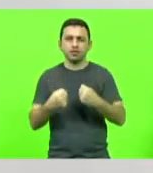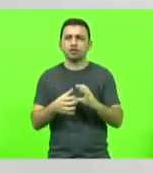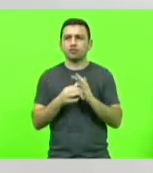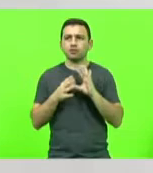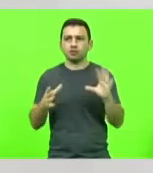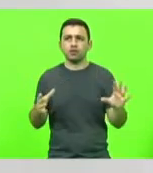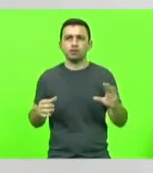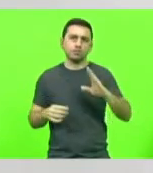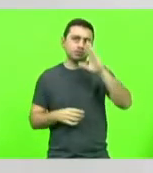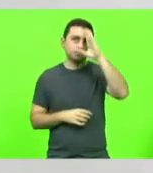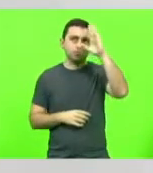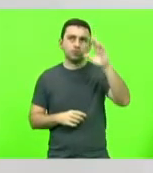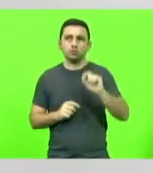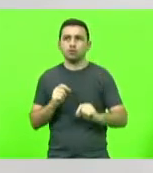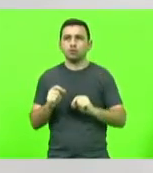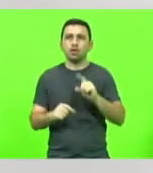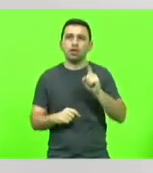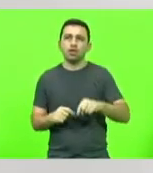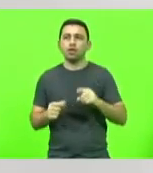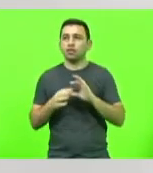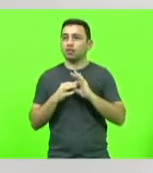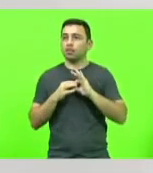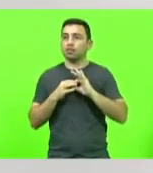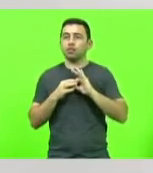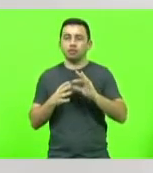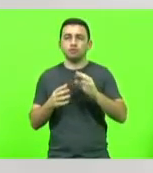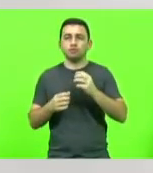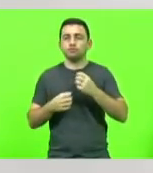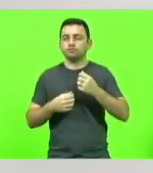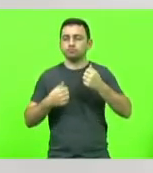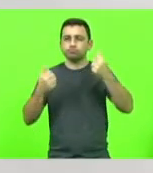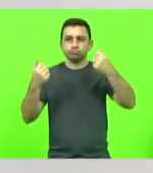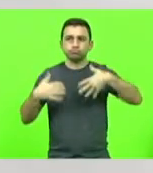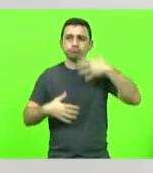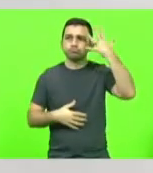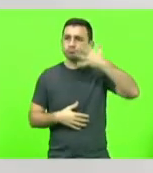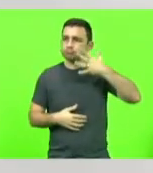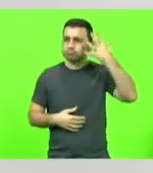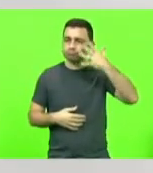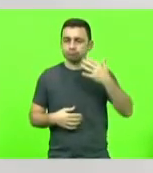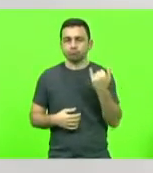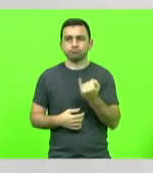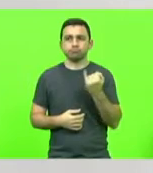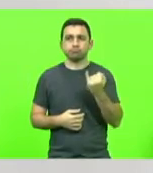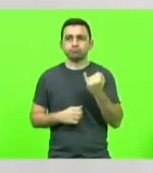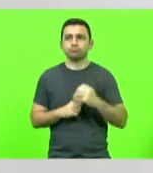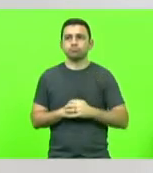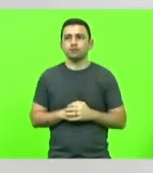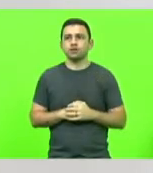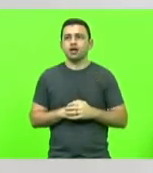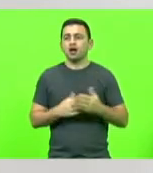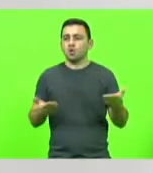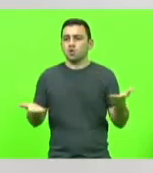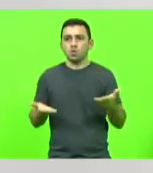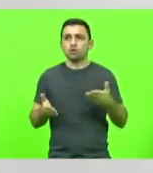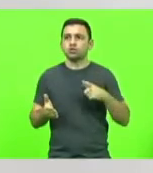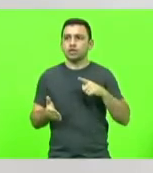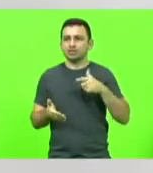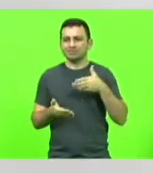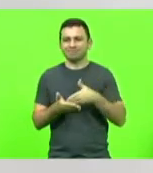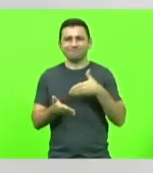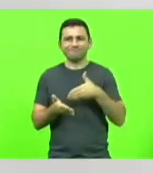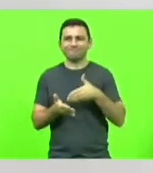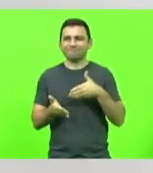para um parlamentar é a liberdade de expressão. Hoje, essa liberdade está sendo cerceada de uma